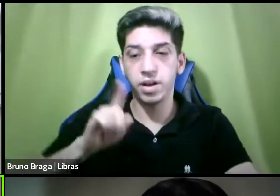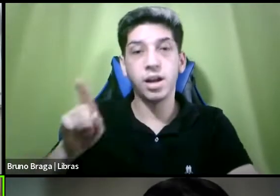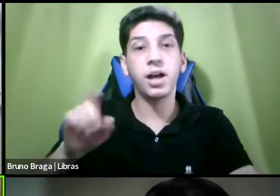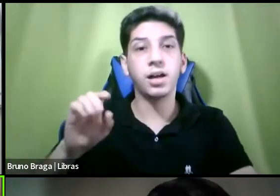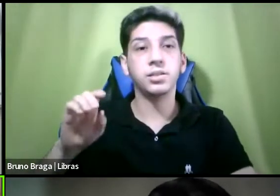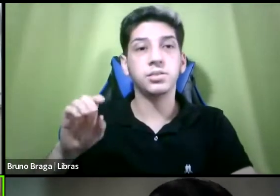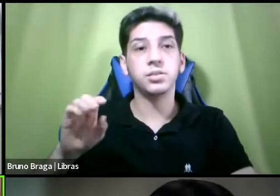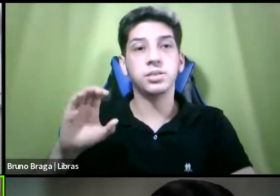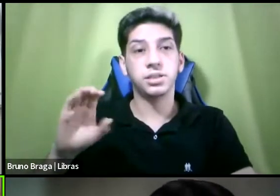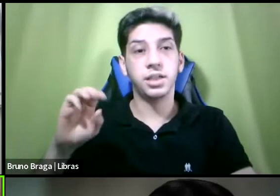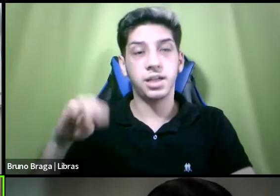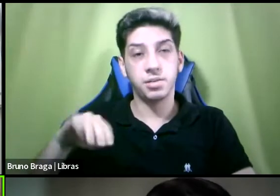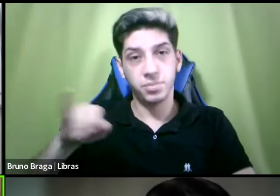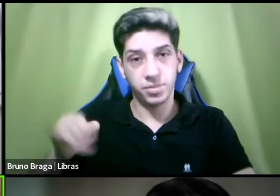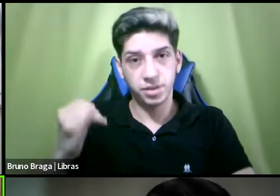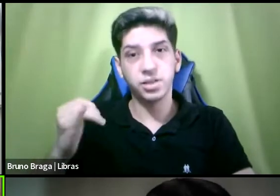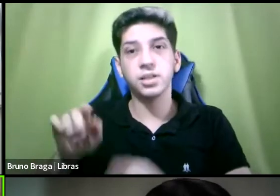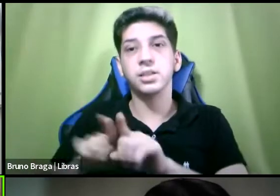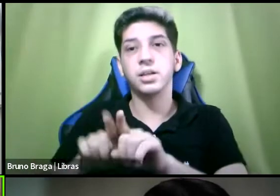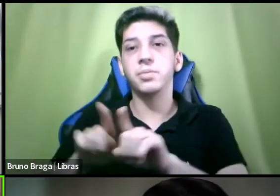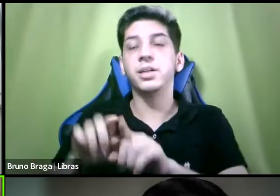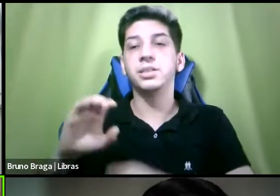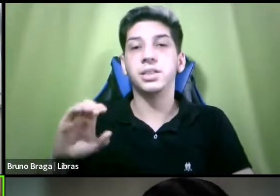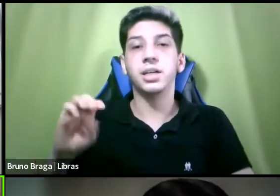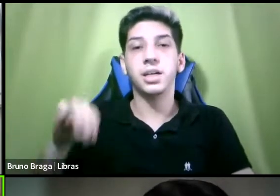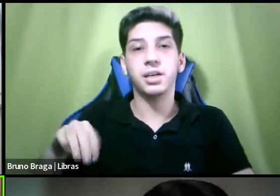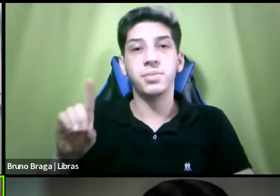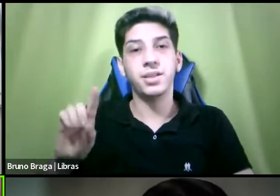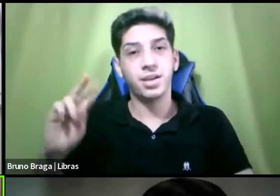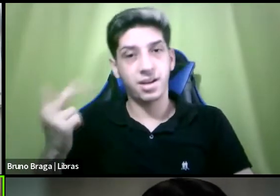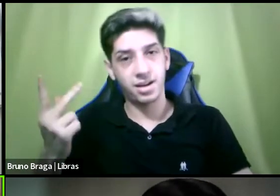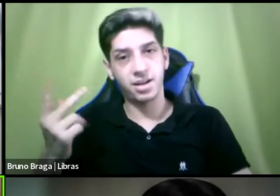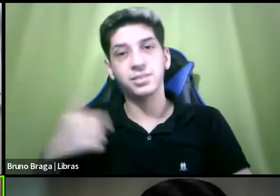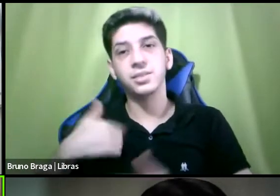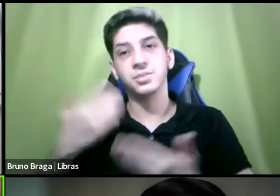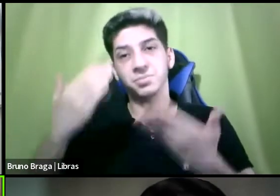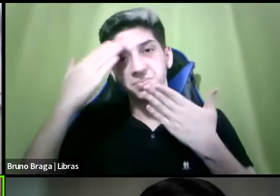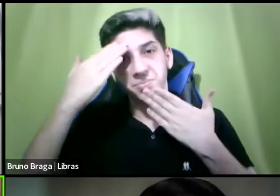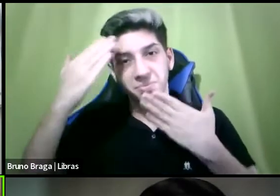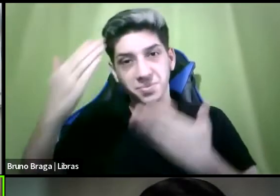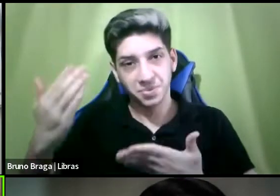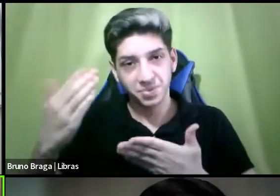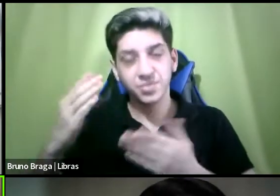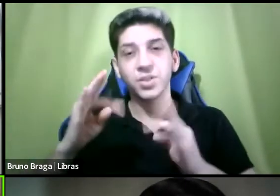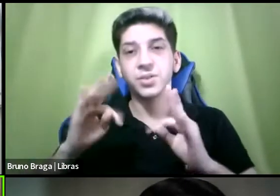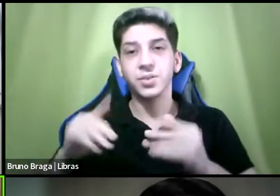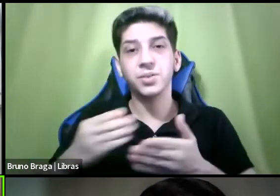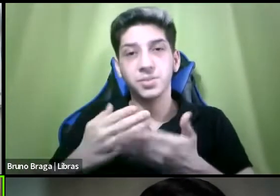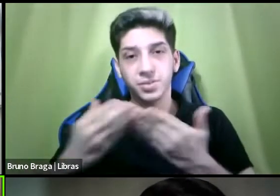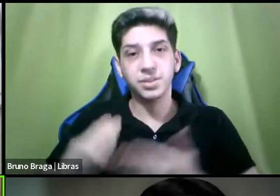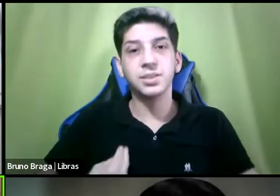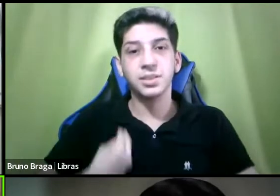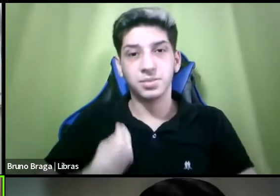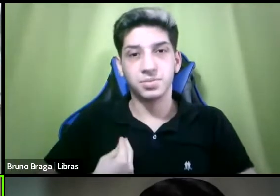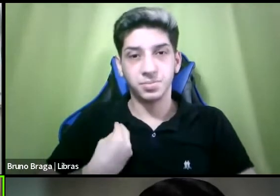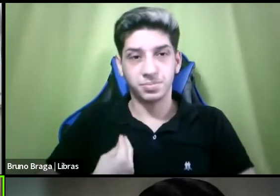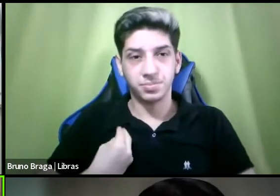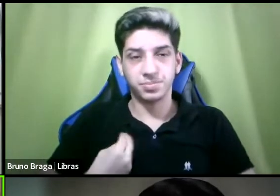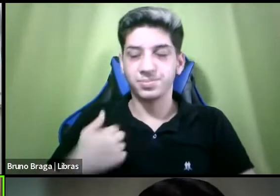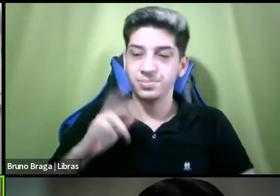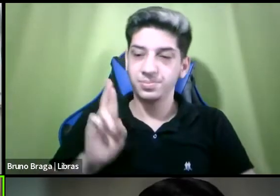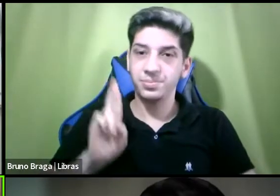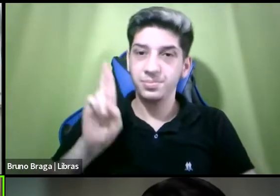provocada pelo CNBH né e eu aqui agradeço a todos que participaram em nome do Defensor